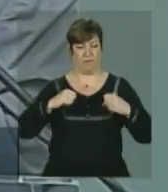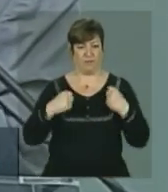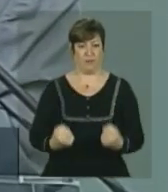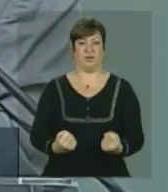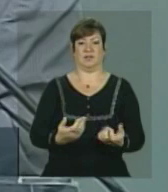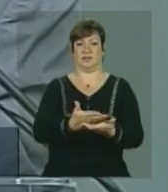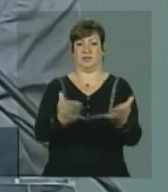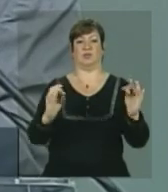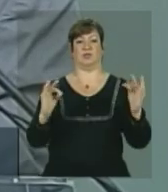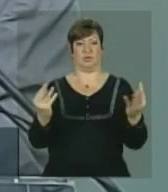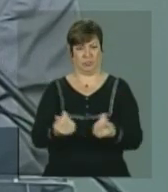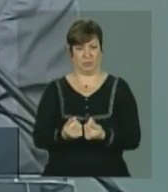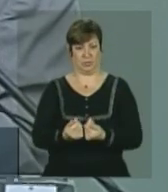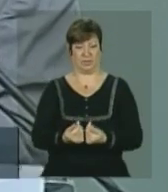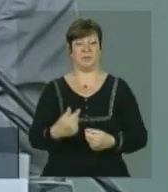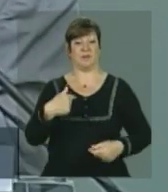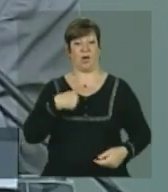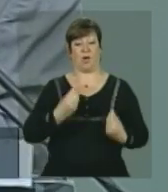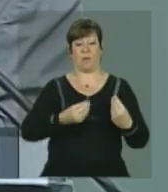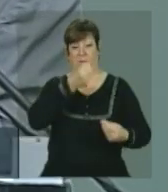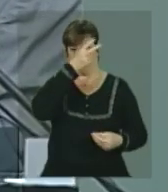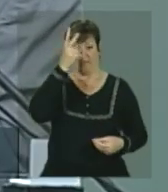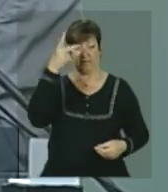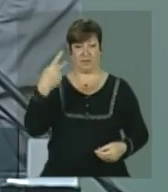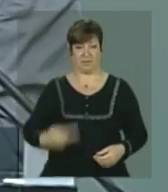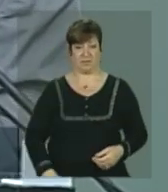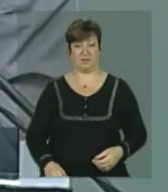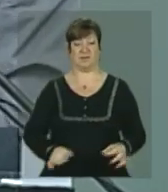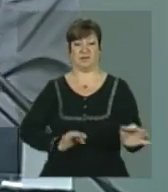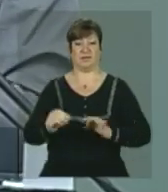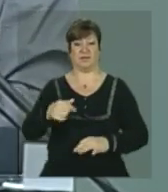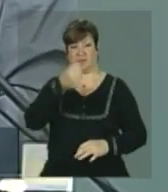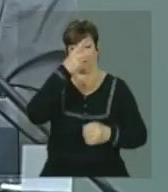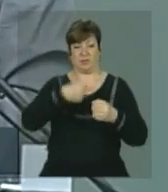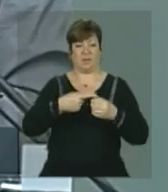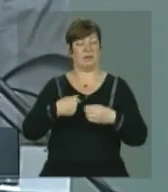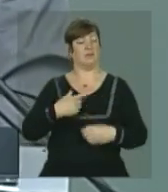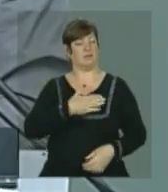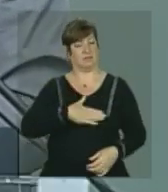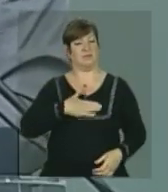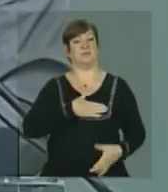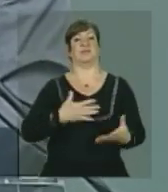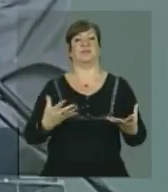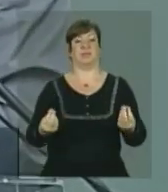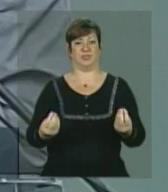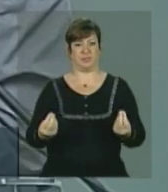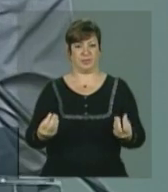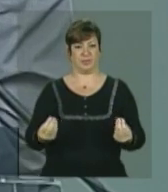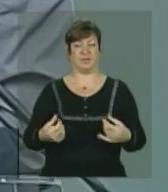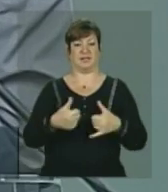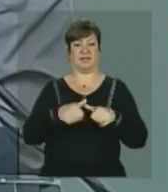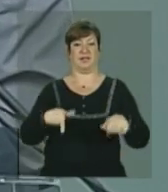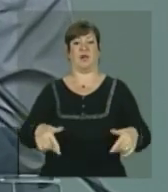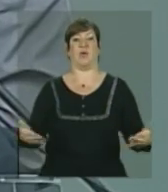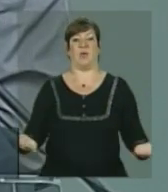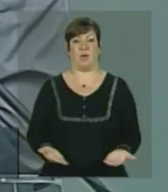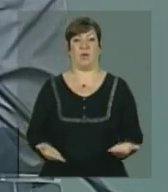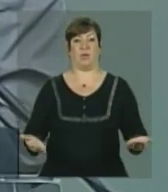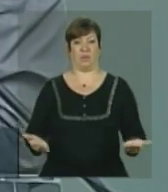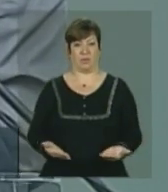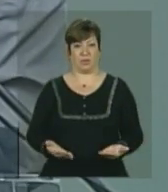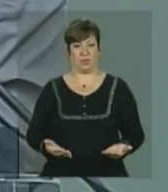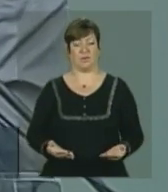prefeito exercício da nossa cidade, administrando o nosso município, é uma grande honra. É uma grande honra estar hoje aqui,